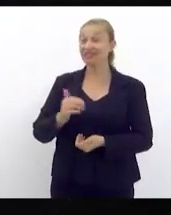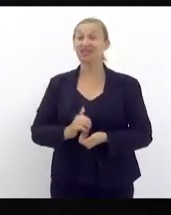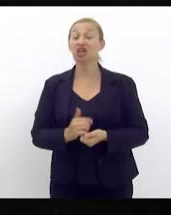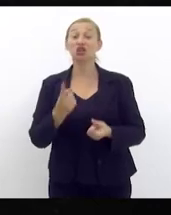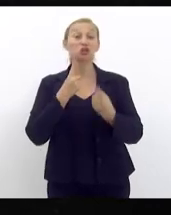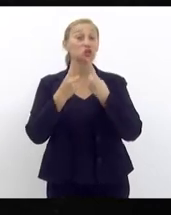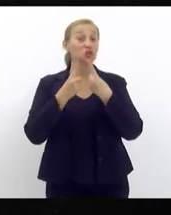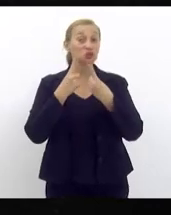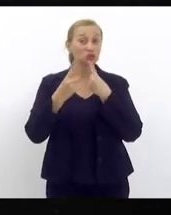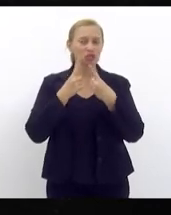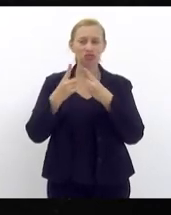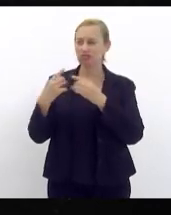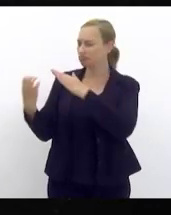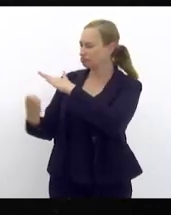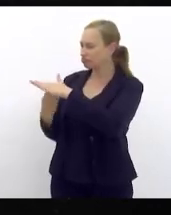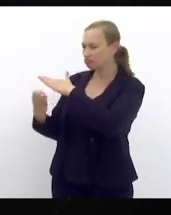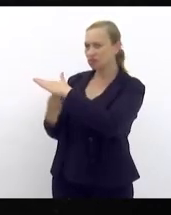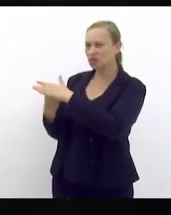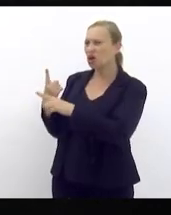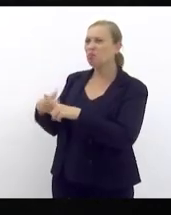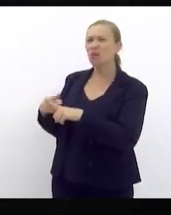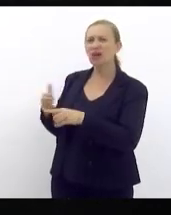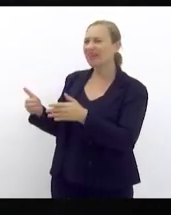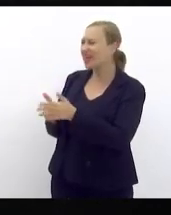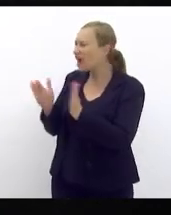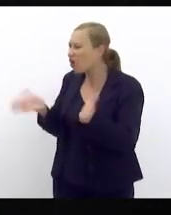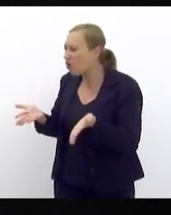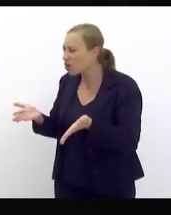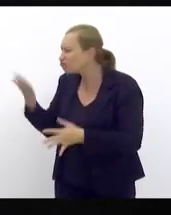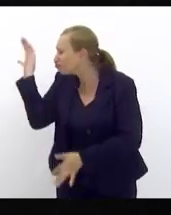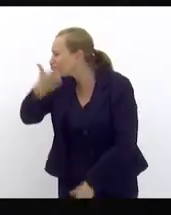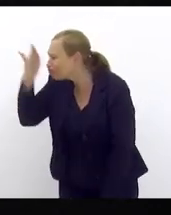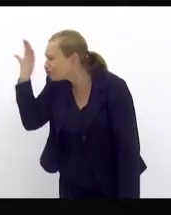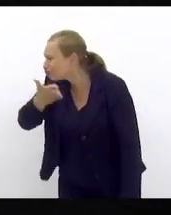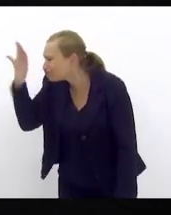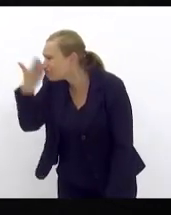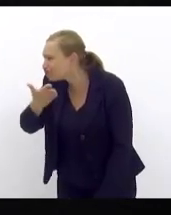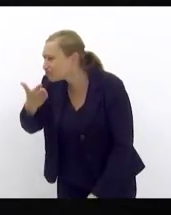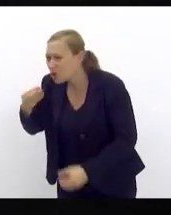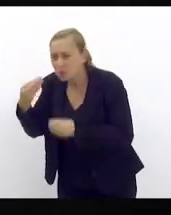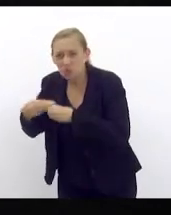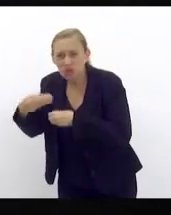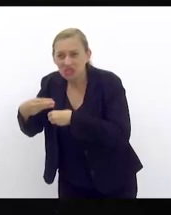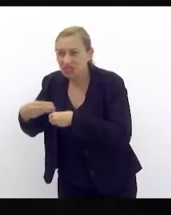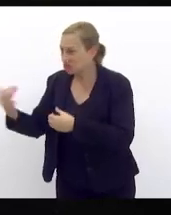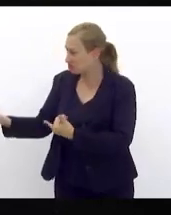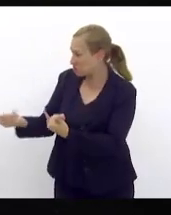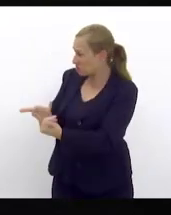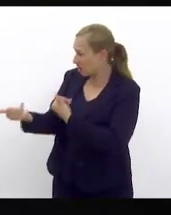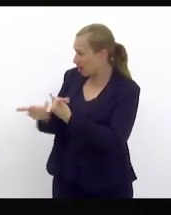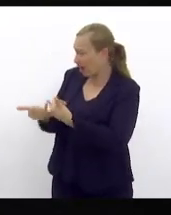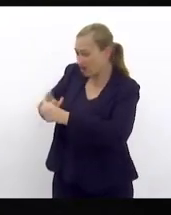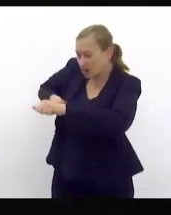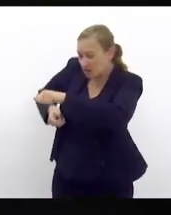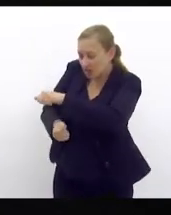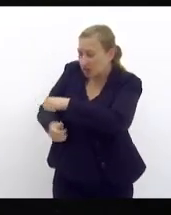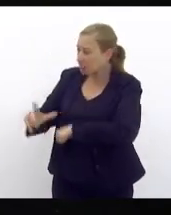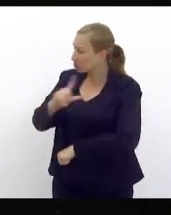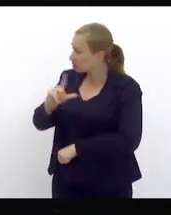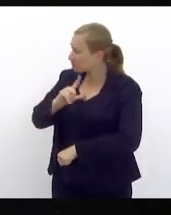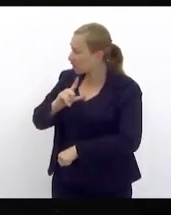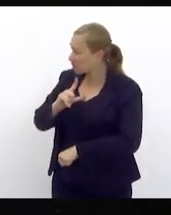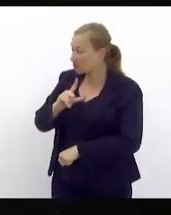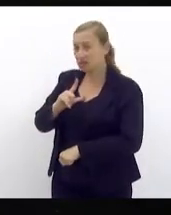discutir com essa empresa porque até agora eu não vi em momento nenhum nenhum município dizer que teve investimentos por parte dessa